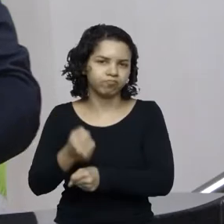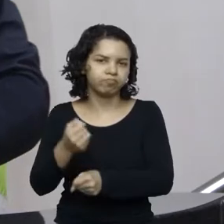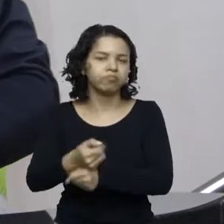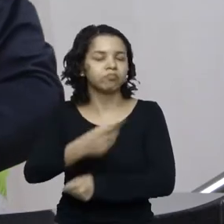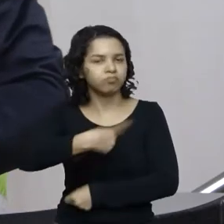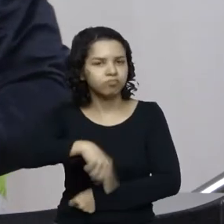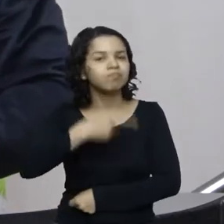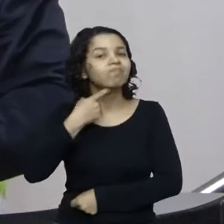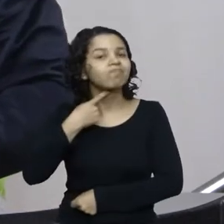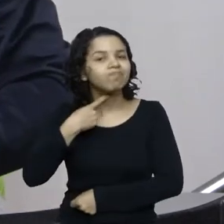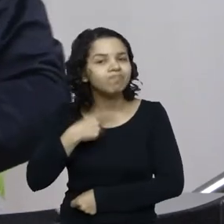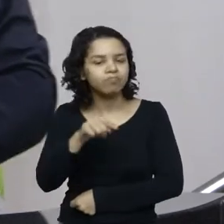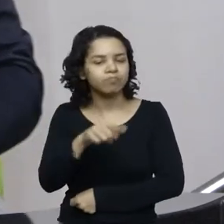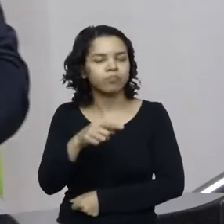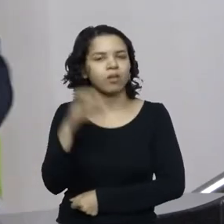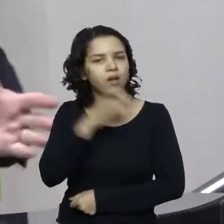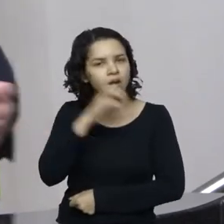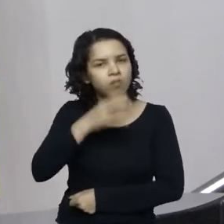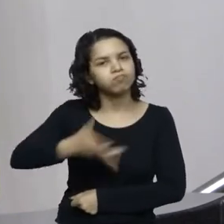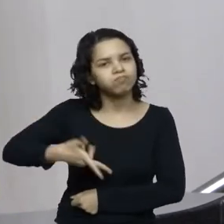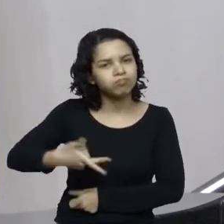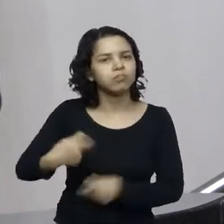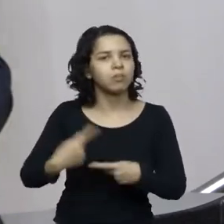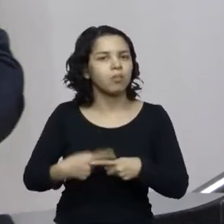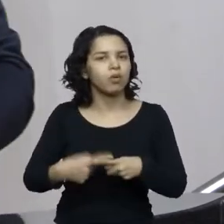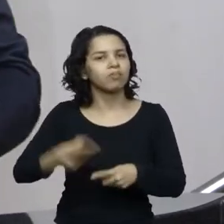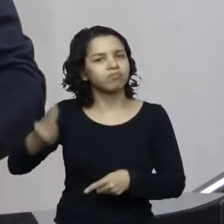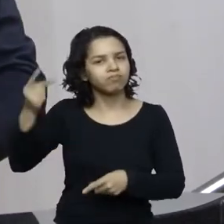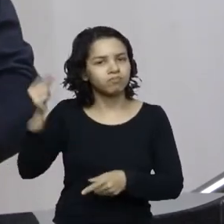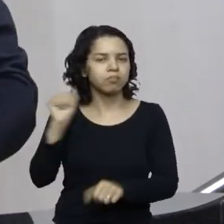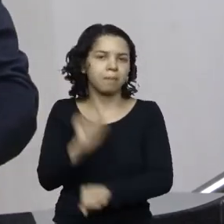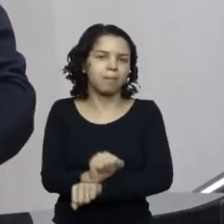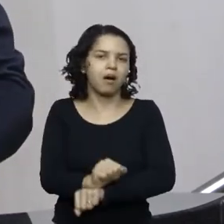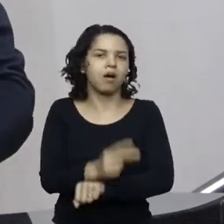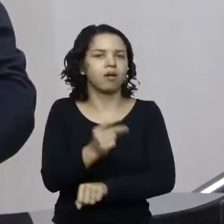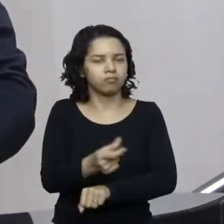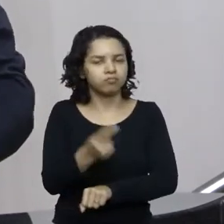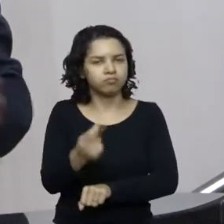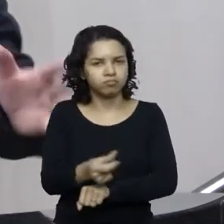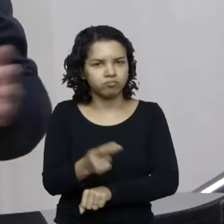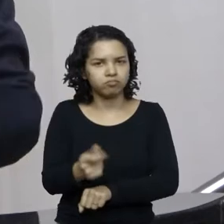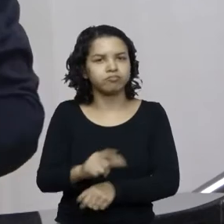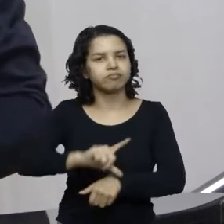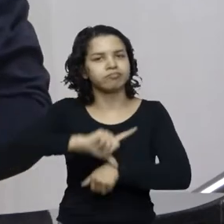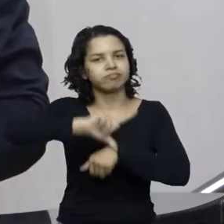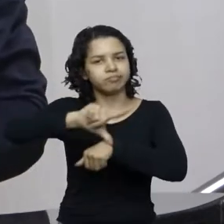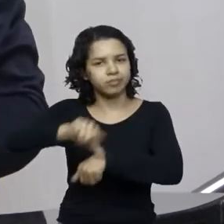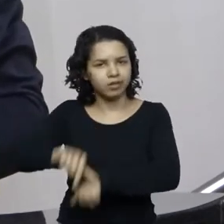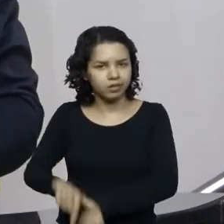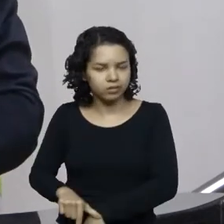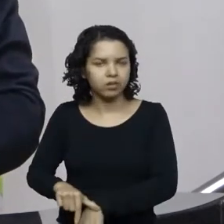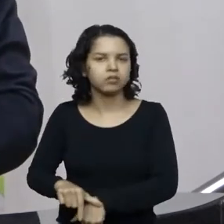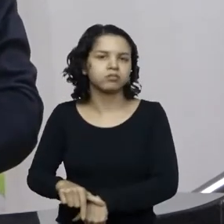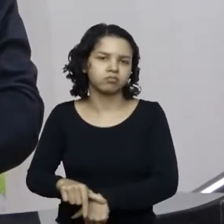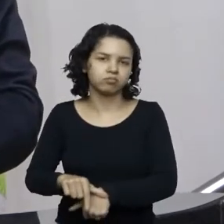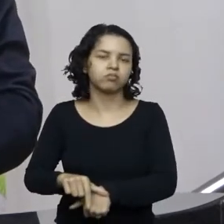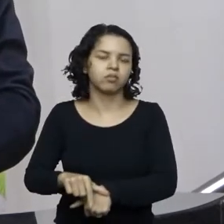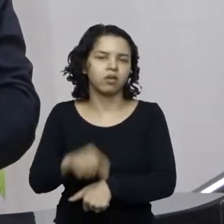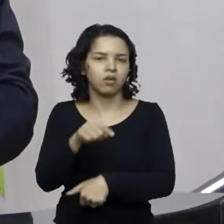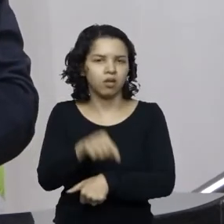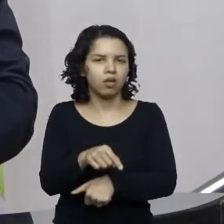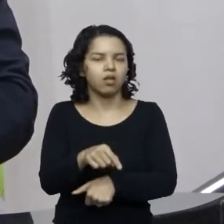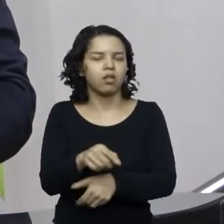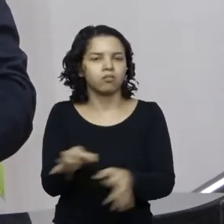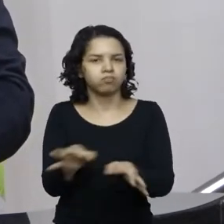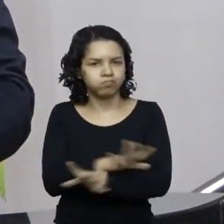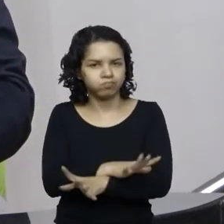acelerado, porque realmente ela ficou por um bom tempo parada e realmente atrasou as expectativas que tínhamos com relação ao